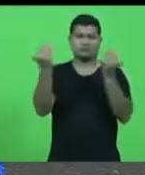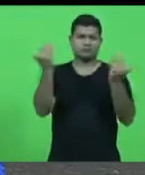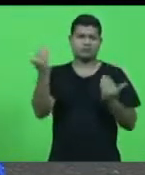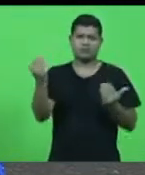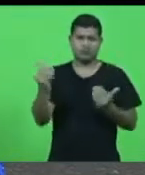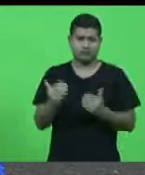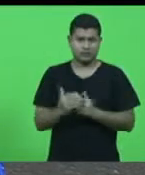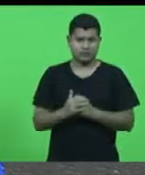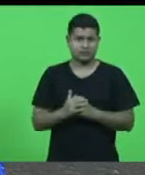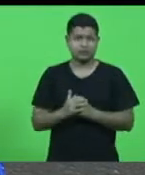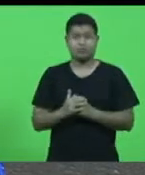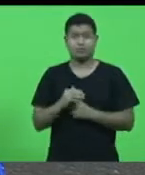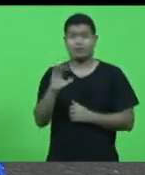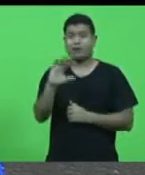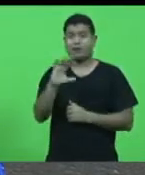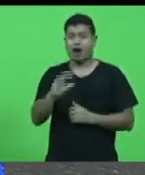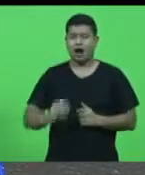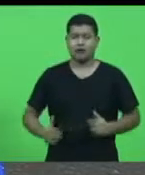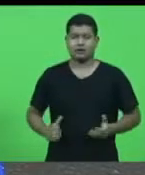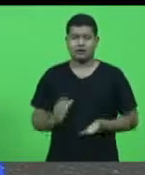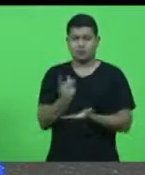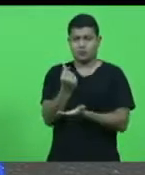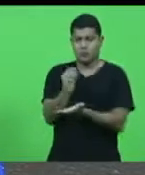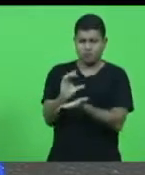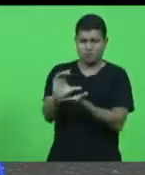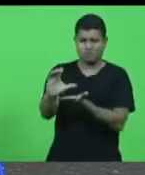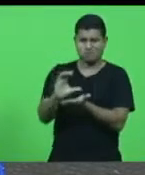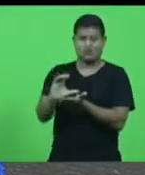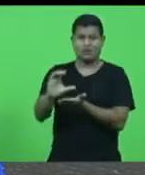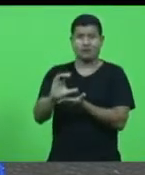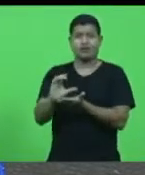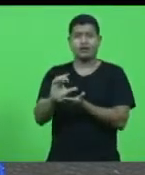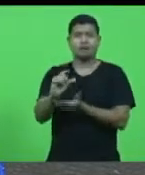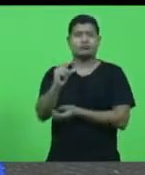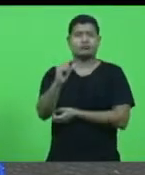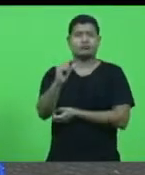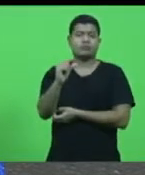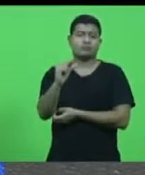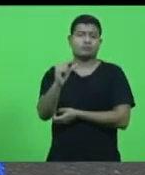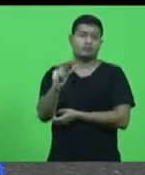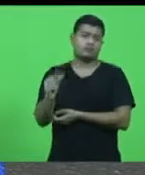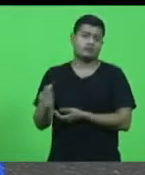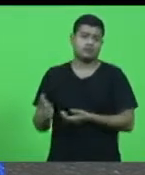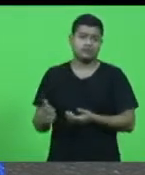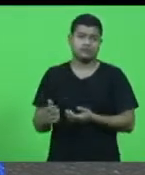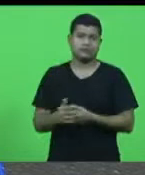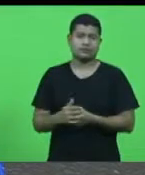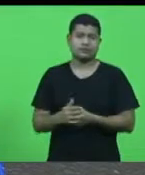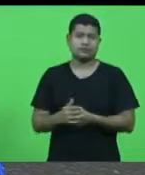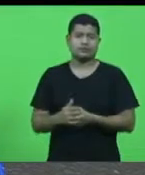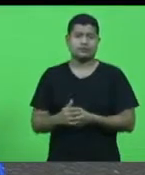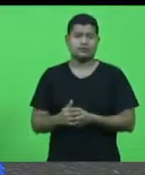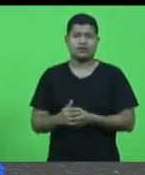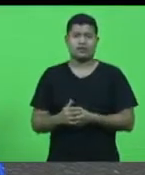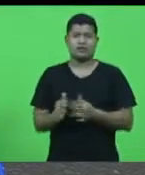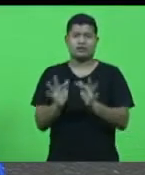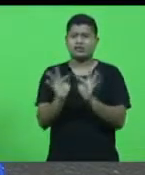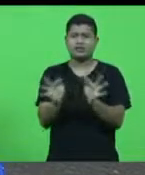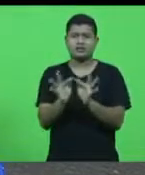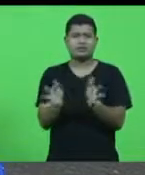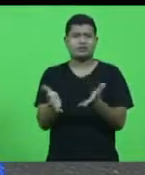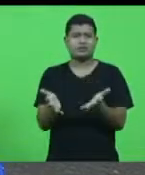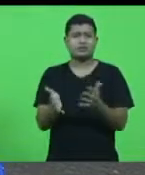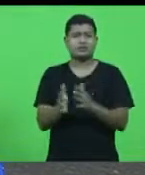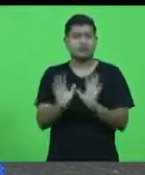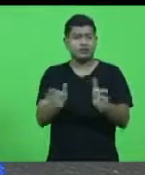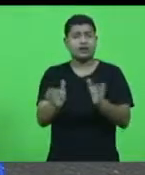investimentos são muito modestos, para ser generoso, porque já há muito